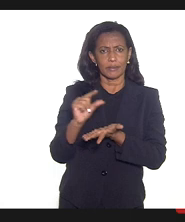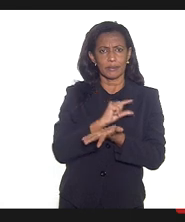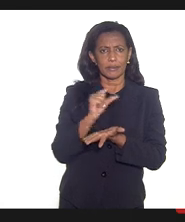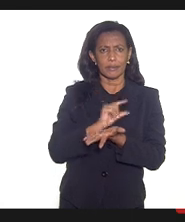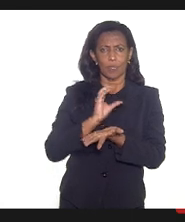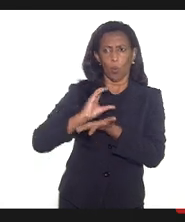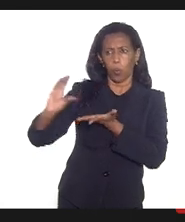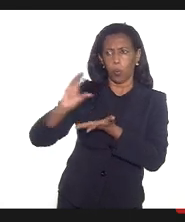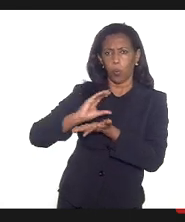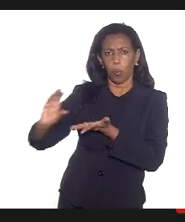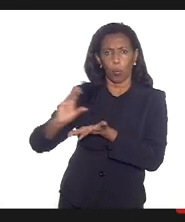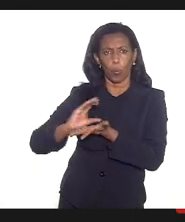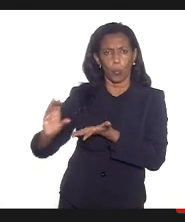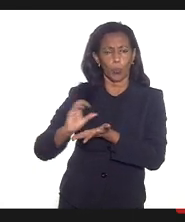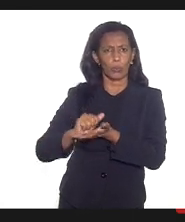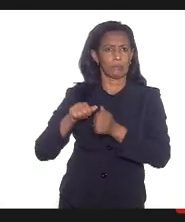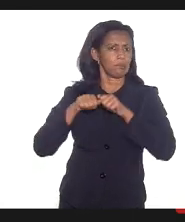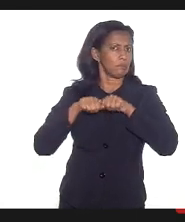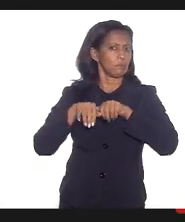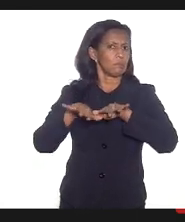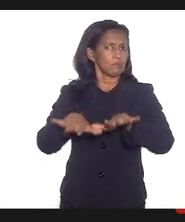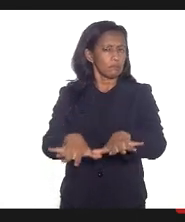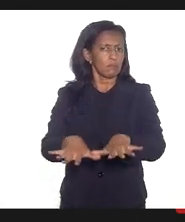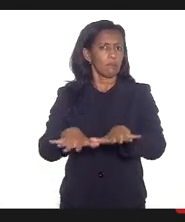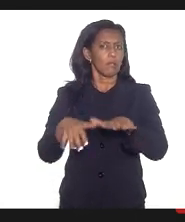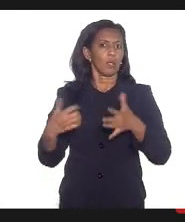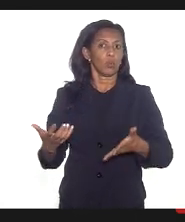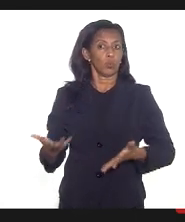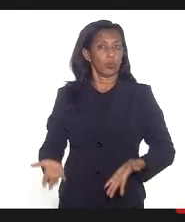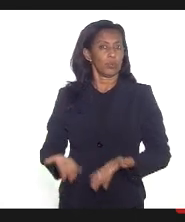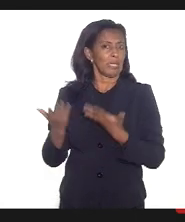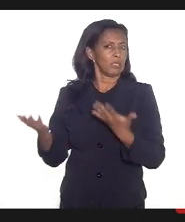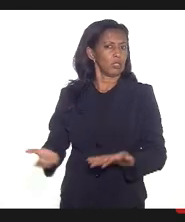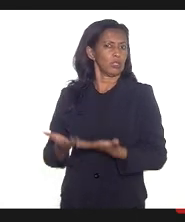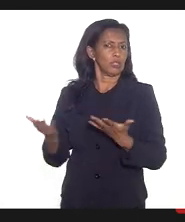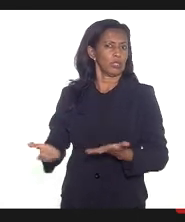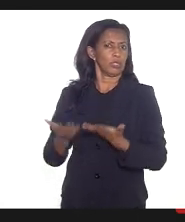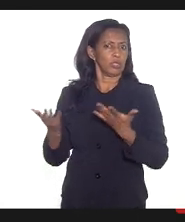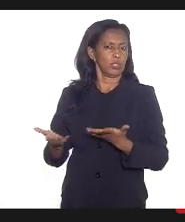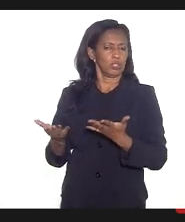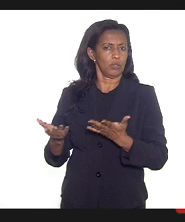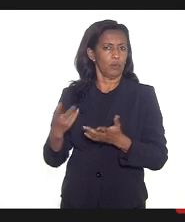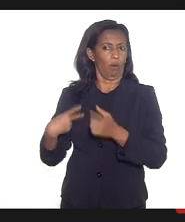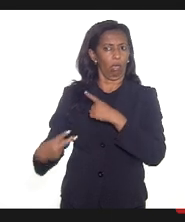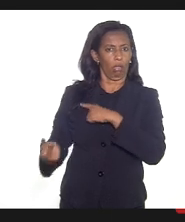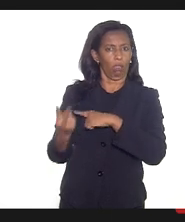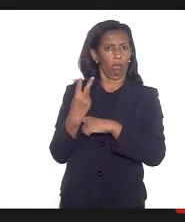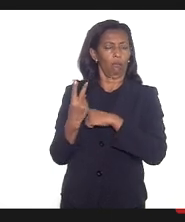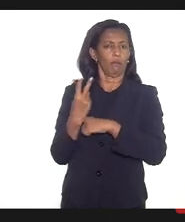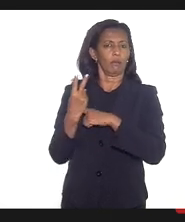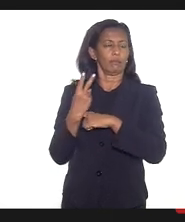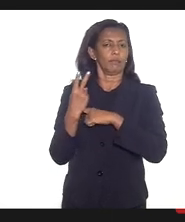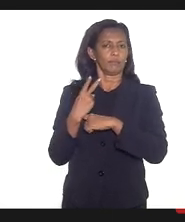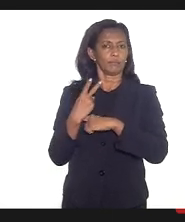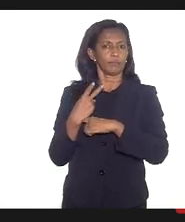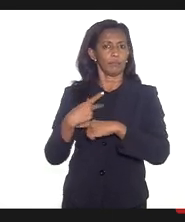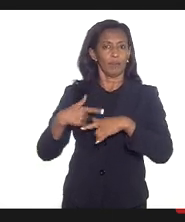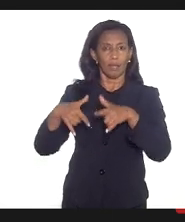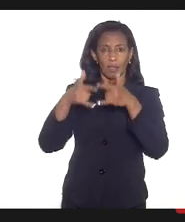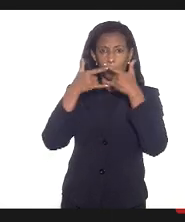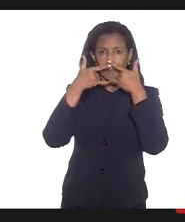investimento nessa pandemia do incentivo à prevenção através das